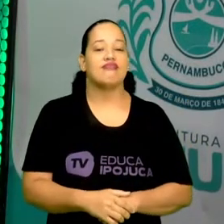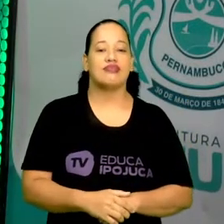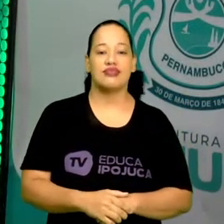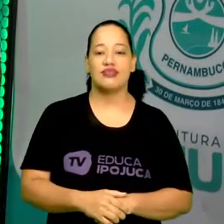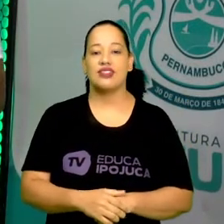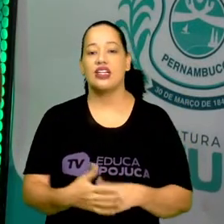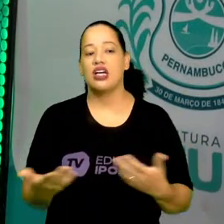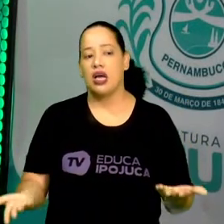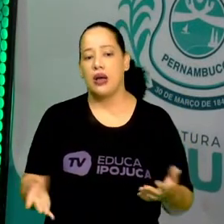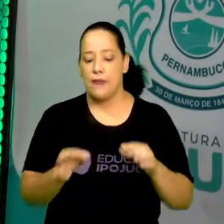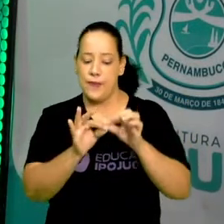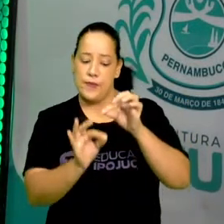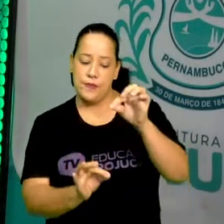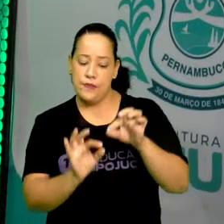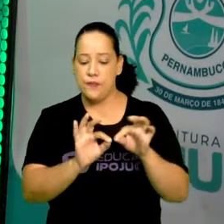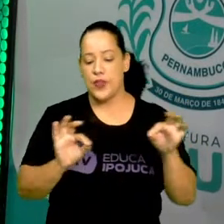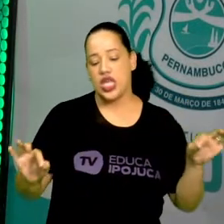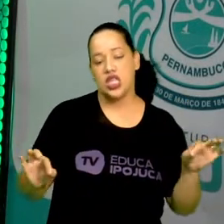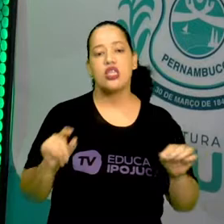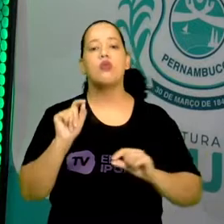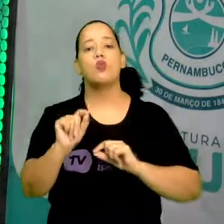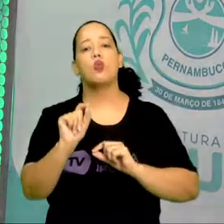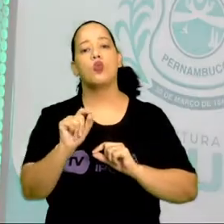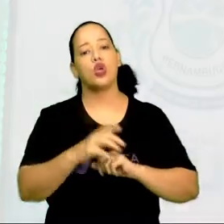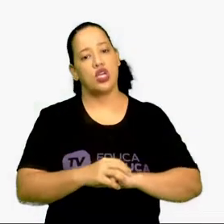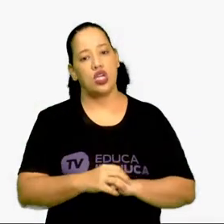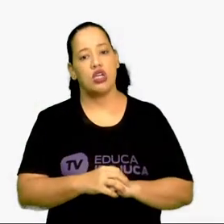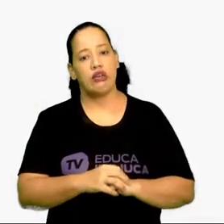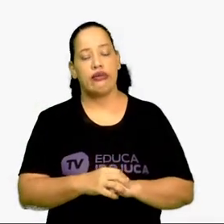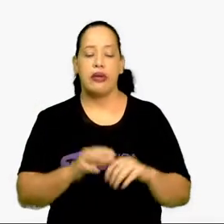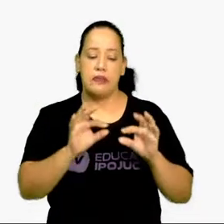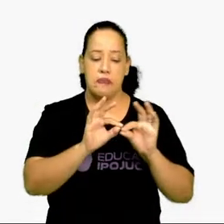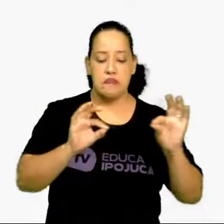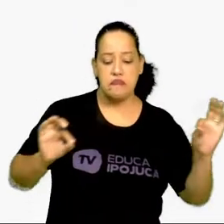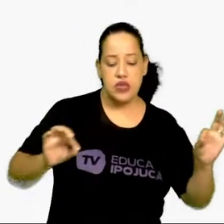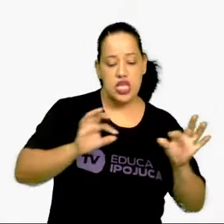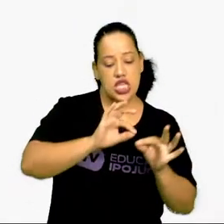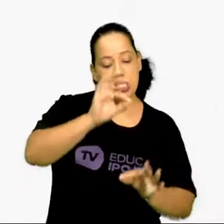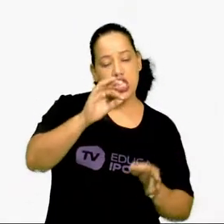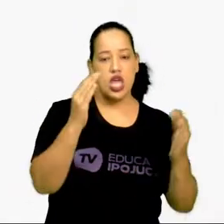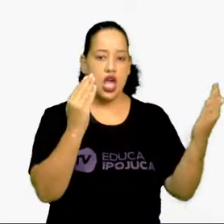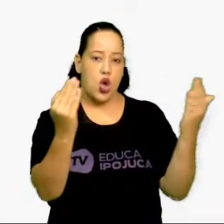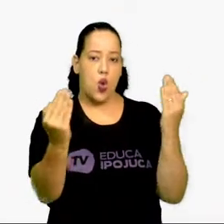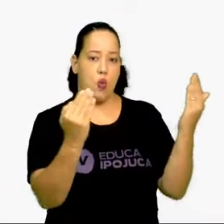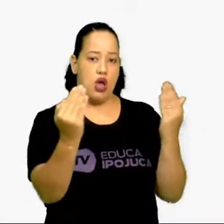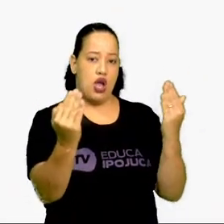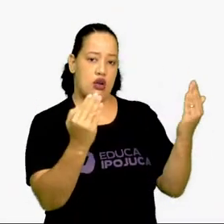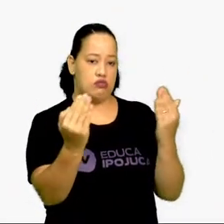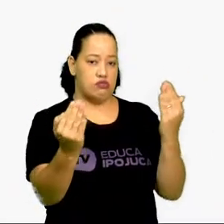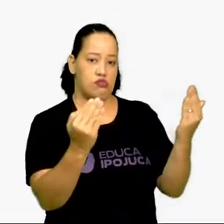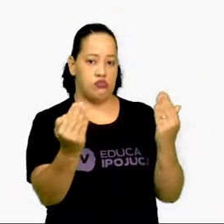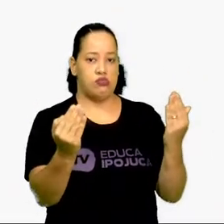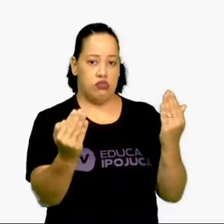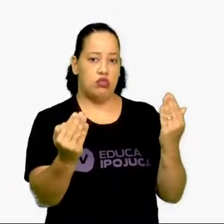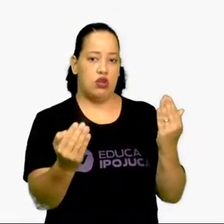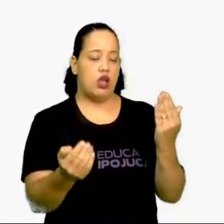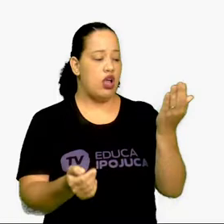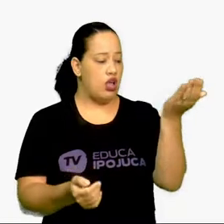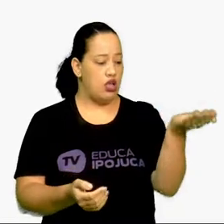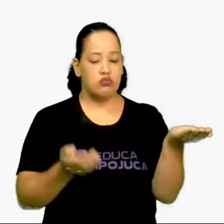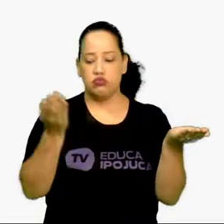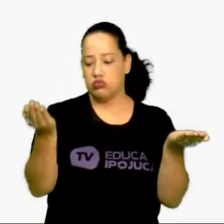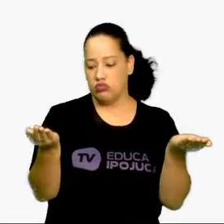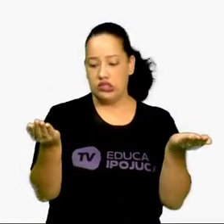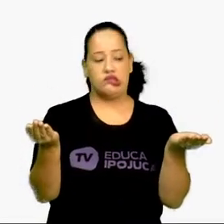O que é medir? Medir uma grandeza é compará-la com outra de mesma